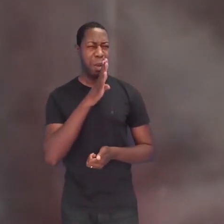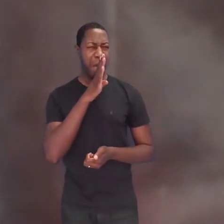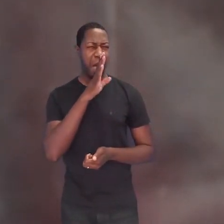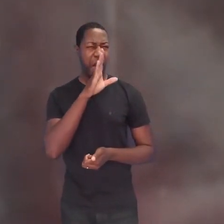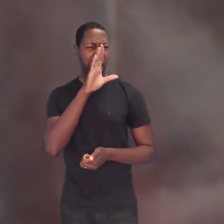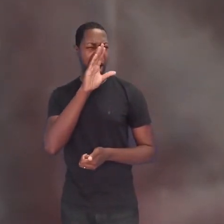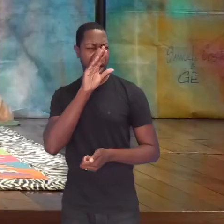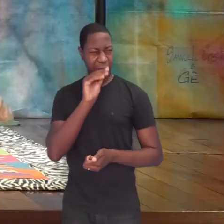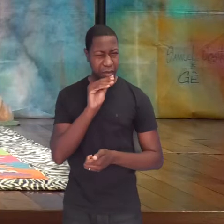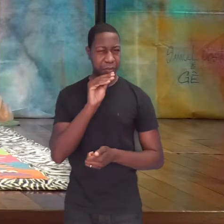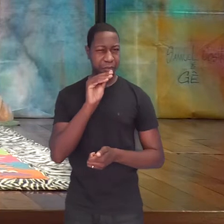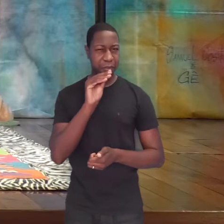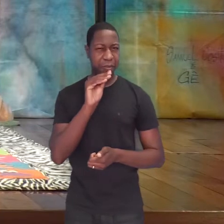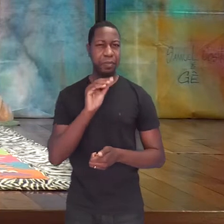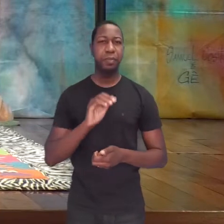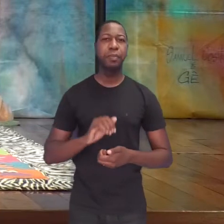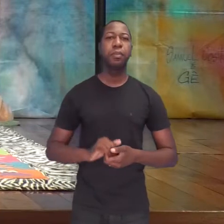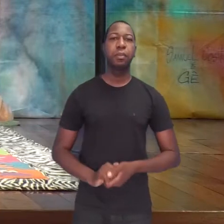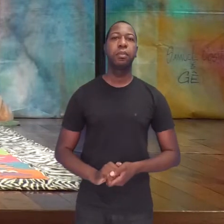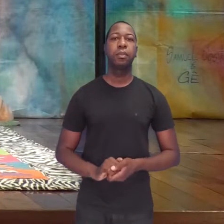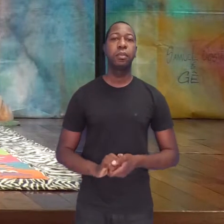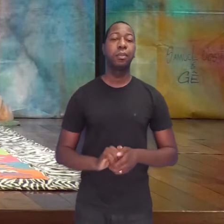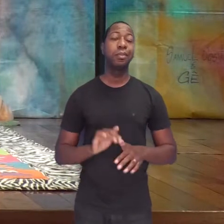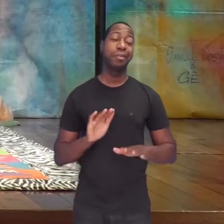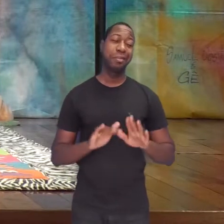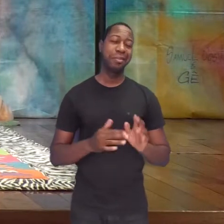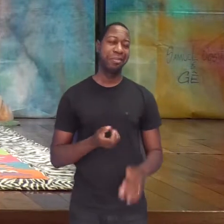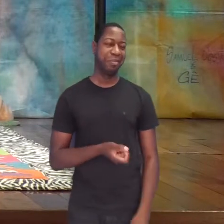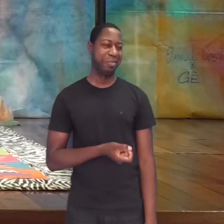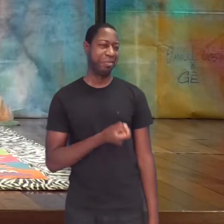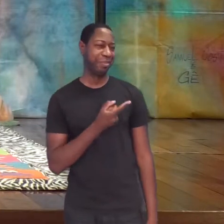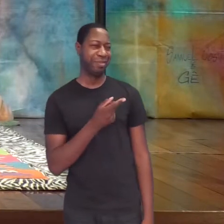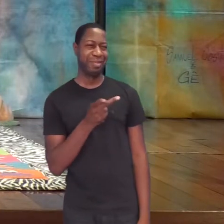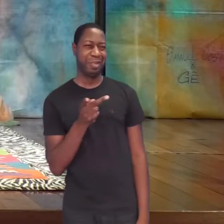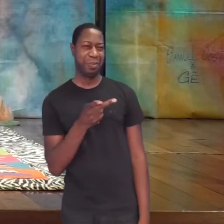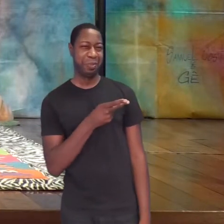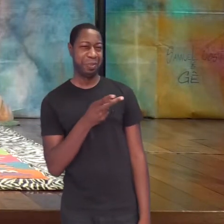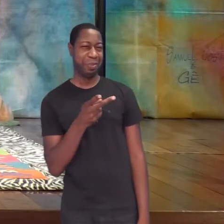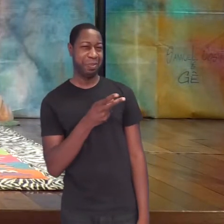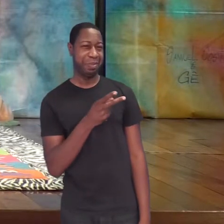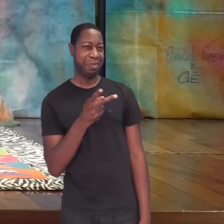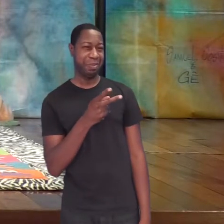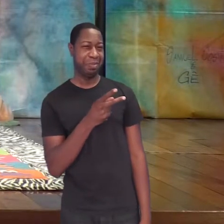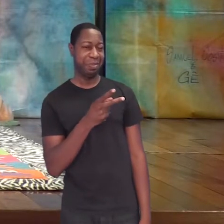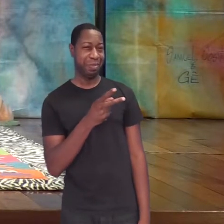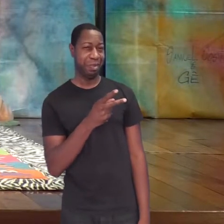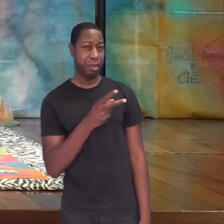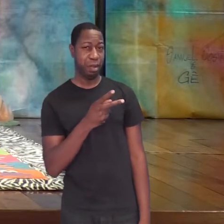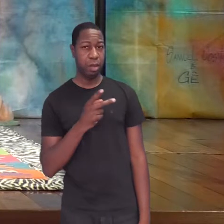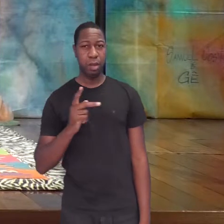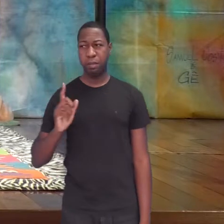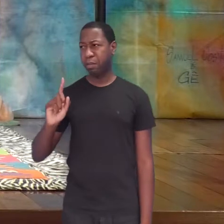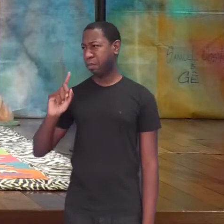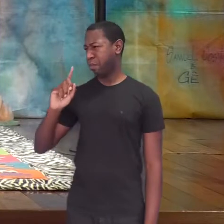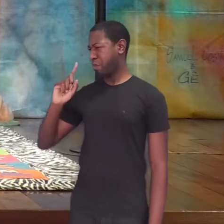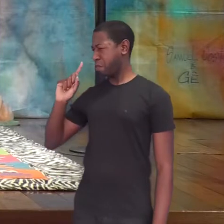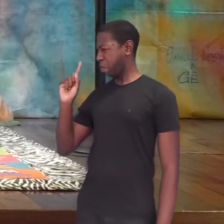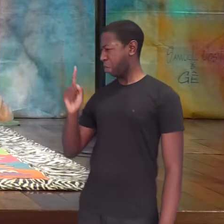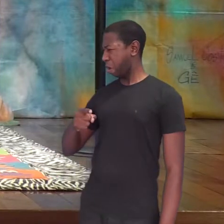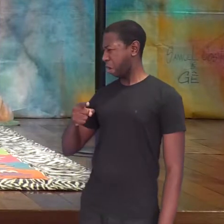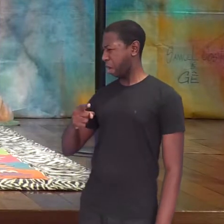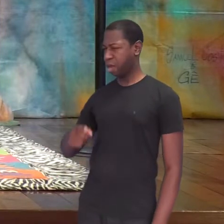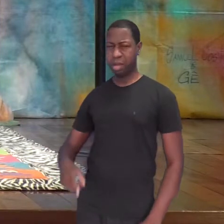boca! Às vezes era até engraçado. O rei gritava daqui. Cala a boca! E o